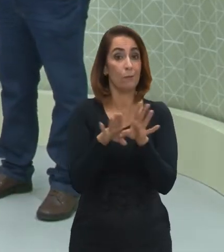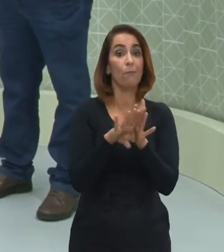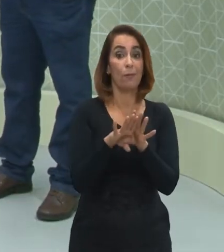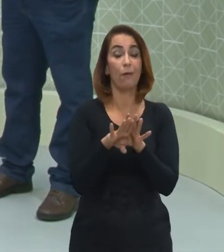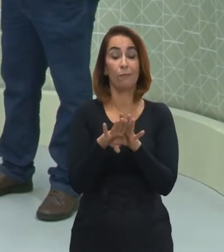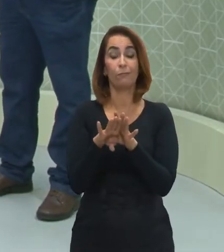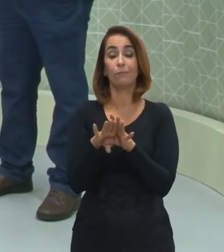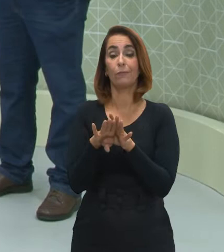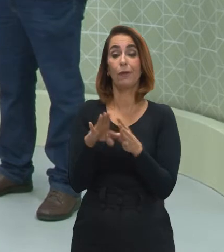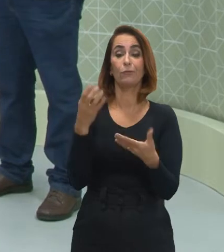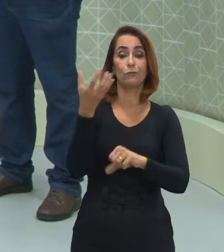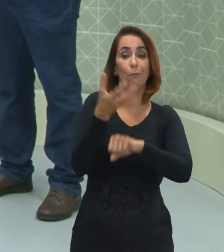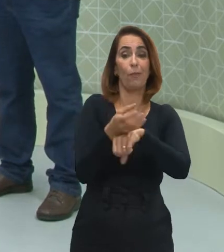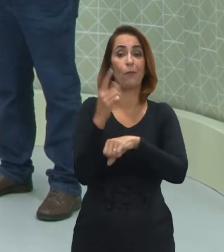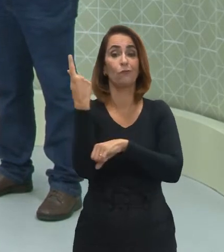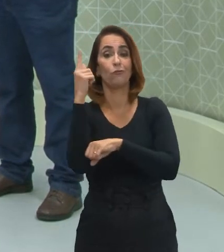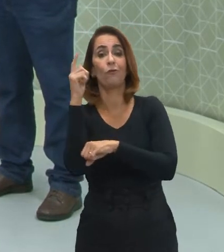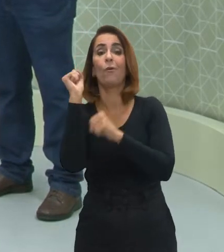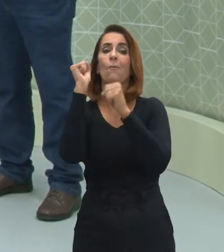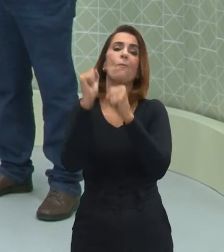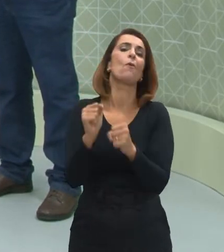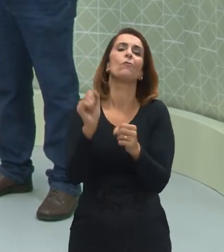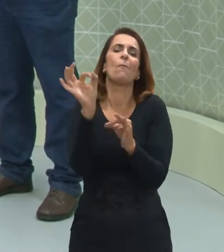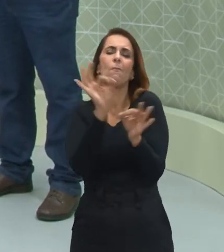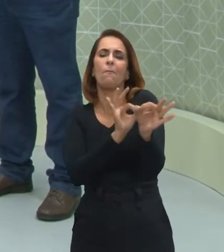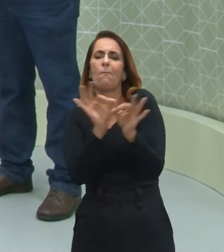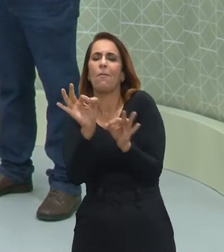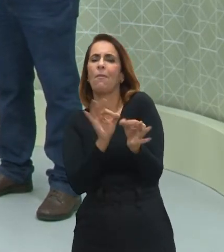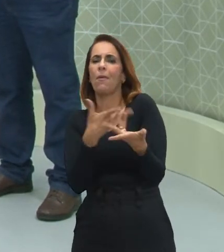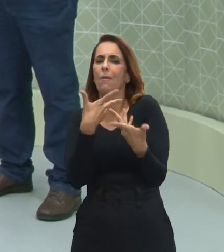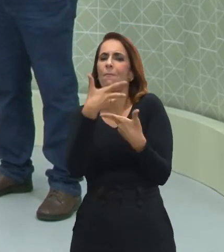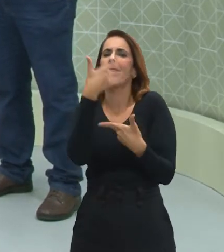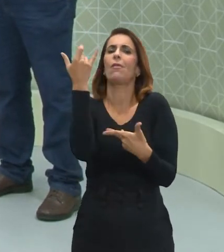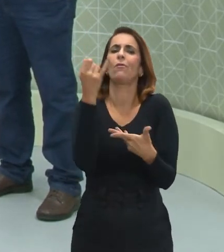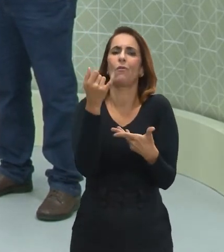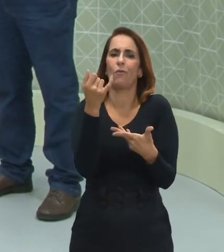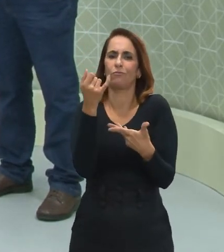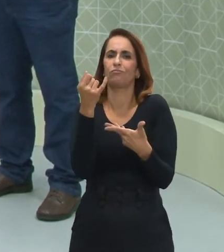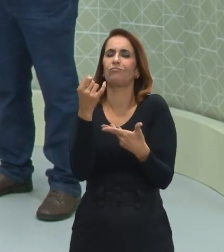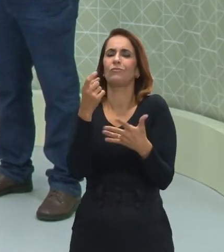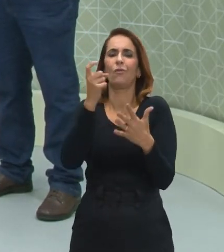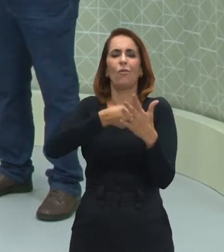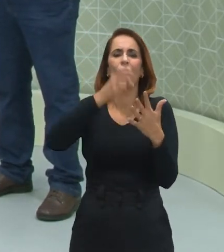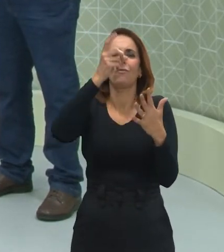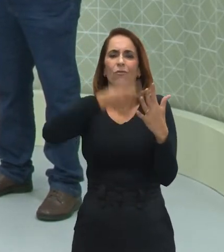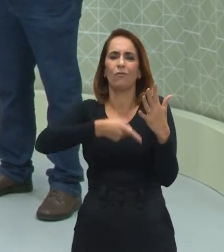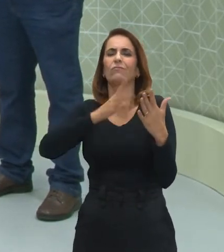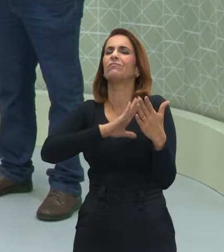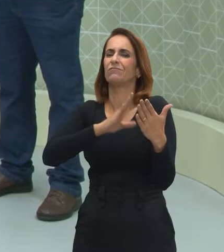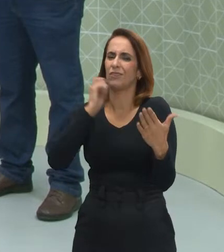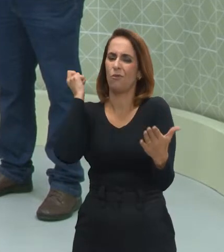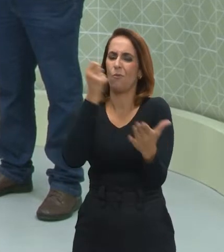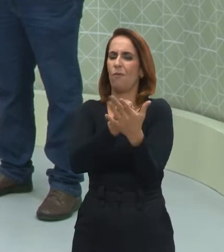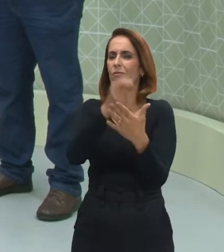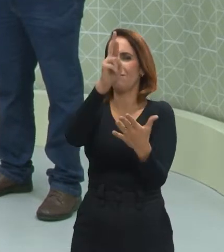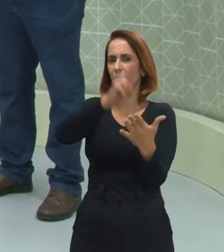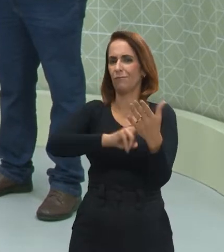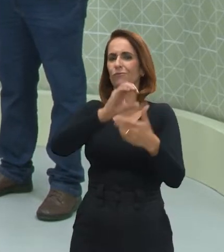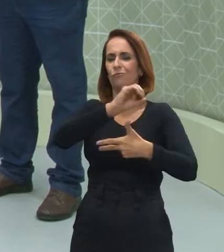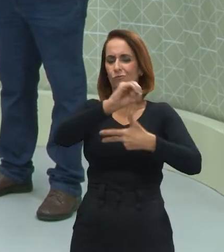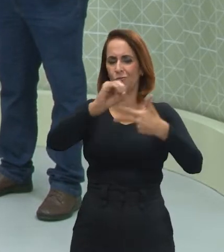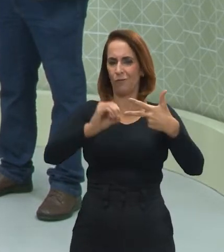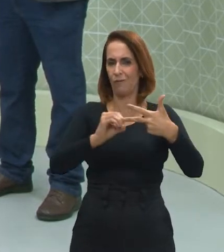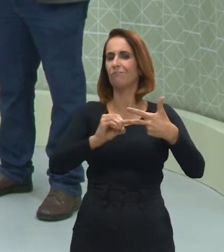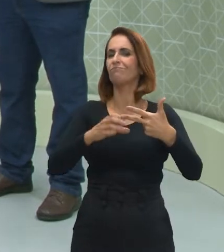disciplina de geografia para que ele possa preparar melhor o seu texto dissertativo que vai ser cobrado na redação do Enem. Com certeza.